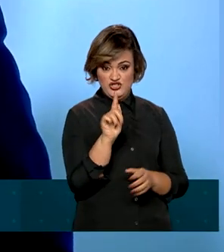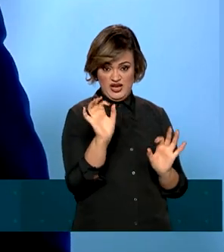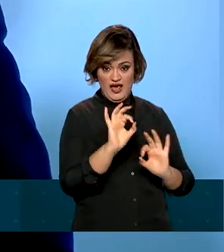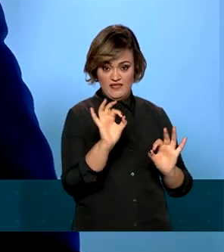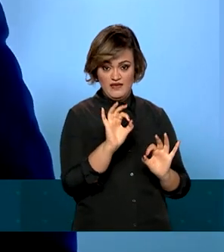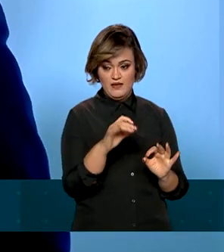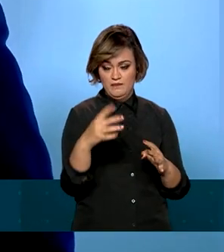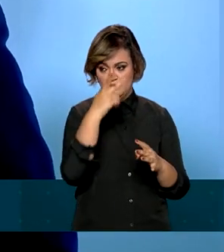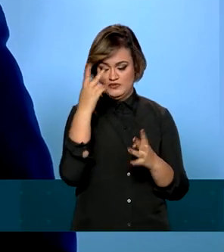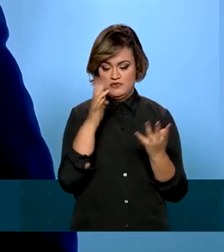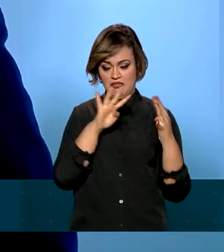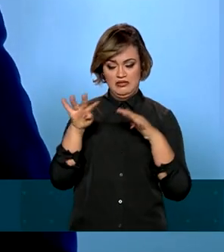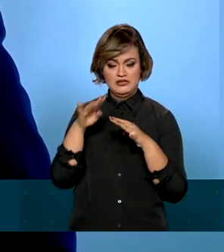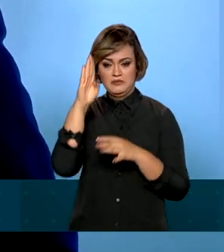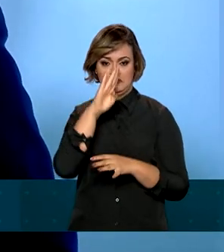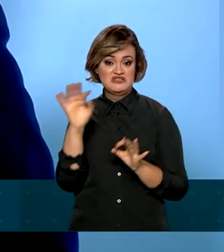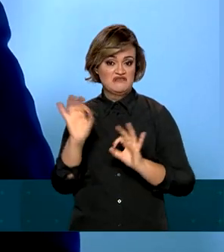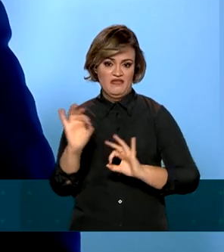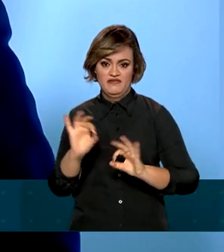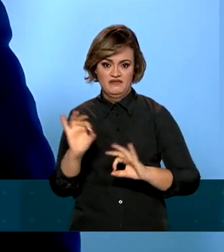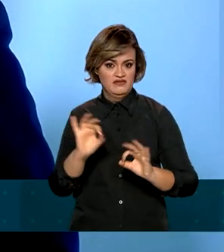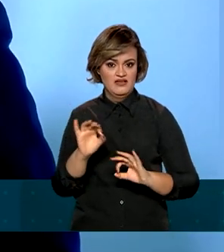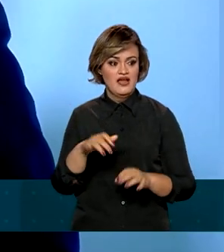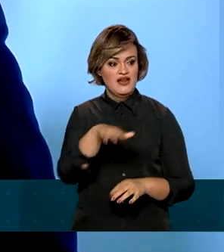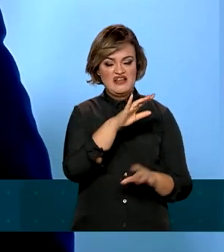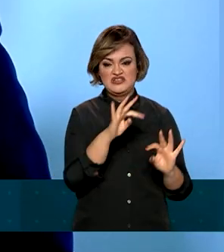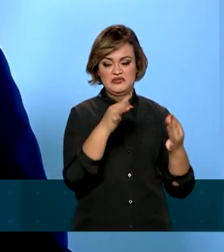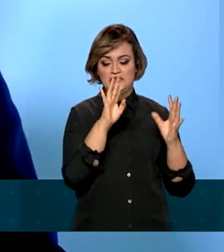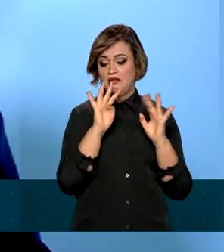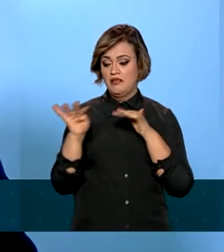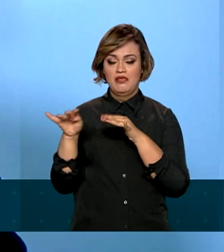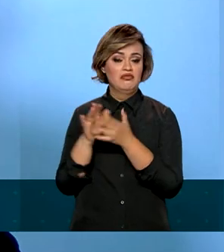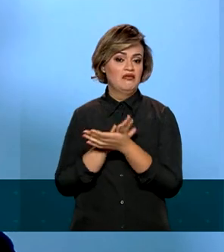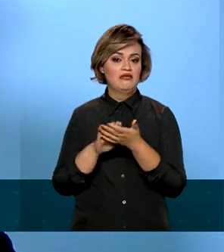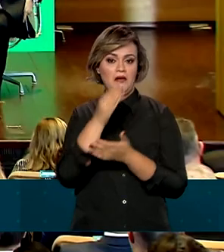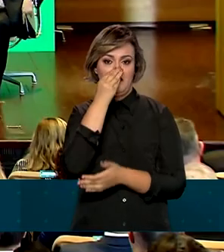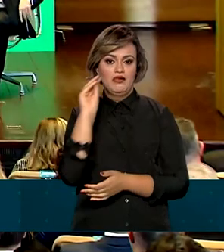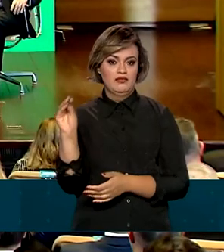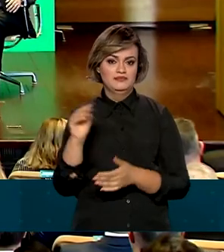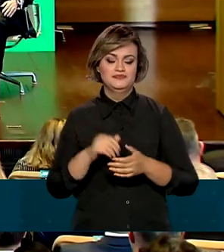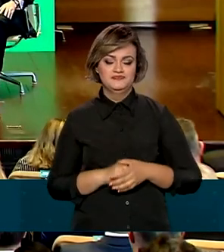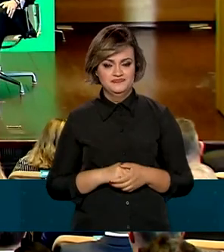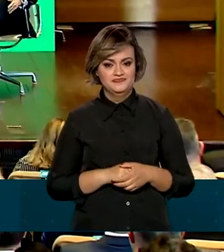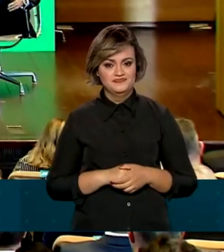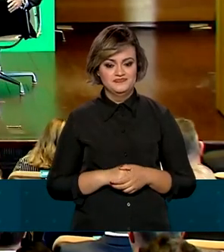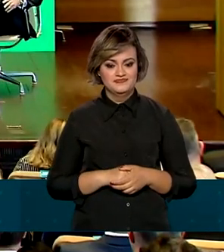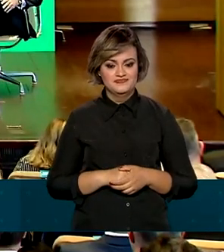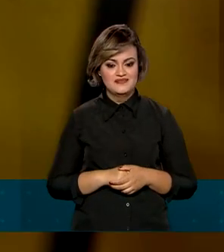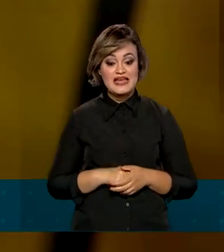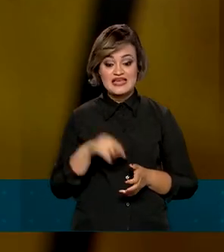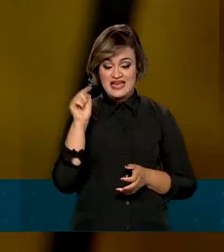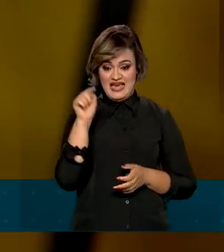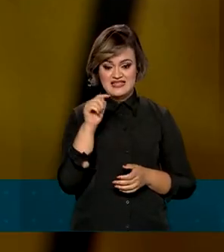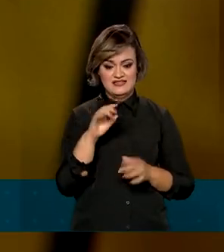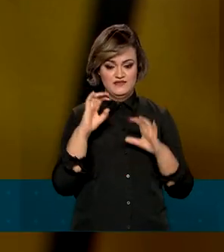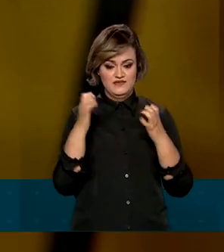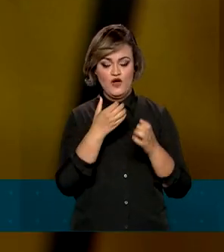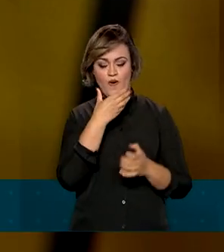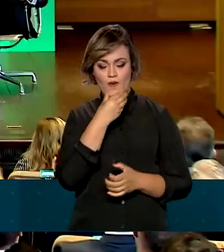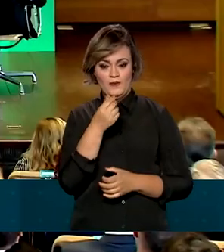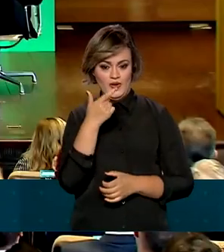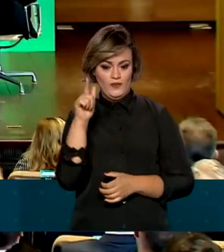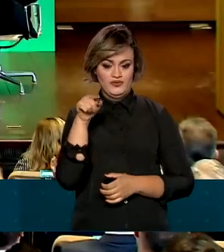estava olhando para a gente. Ninguém do setor de tecnologia estava olhando para o Brasil. Durante a cerimônia, Arthur Coimbra de